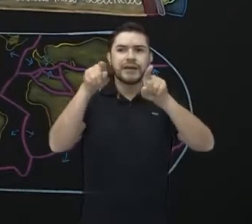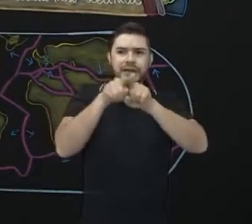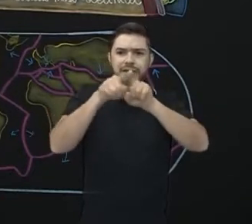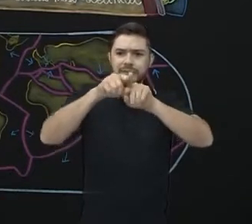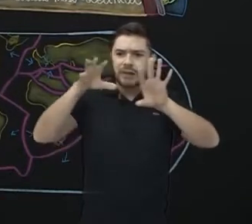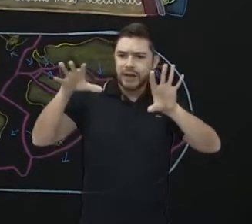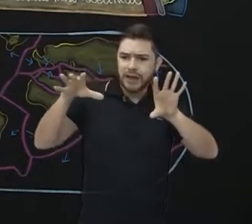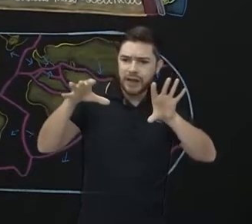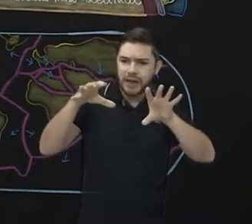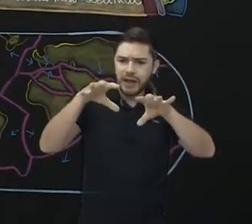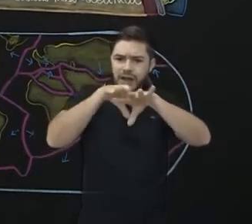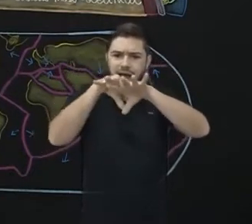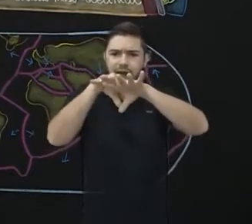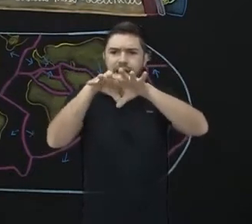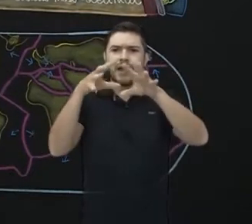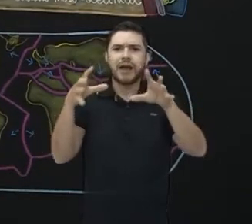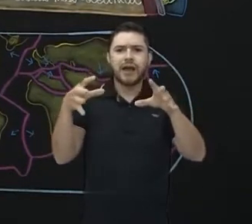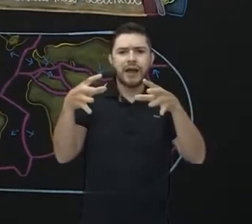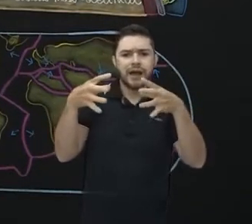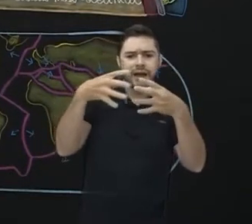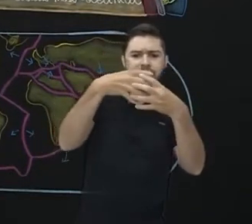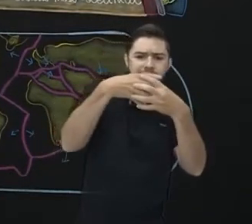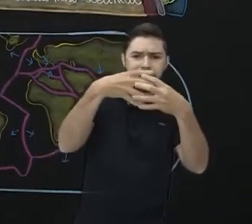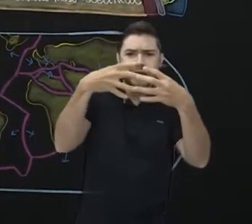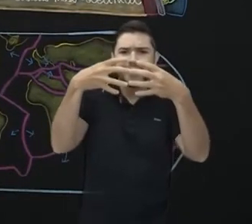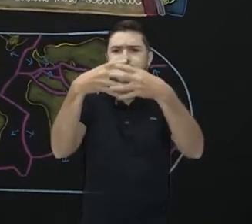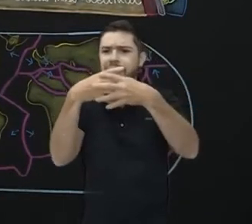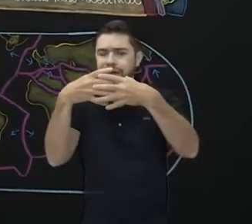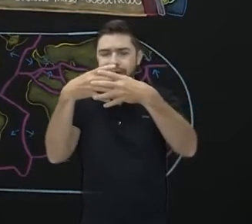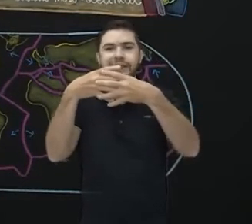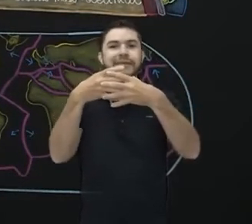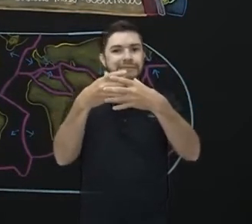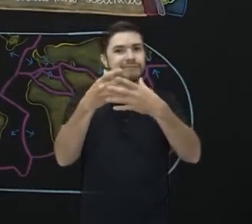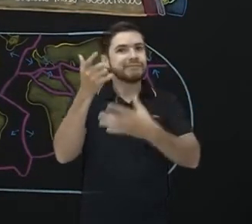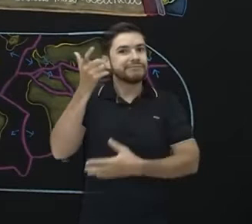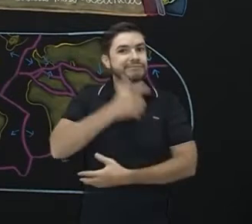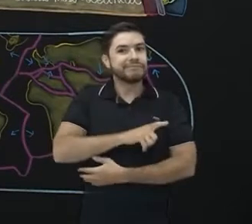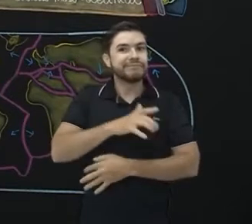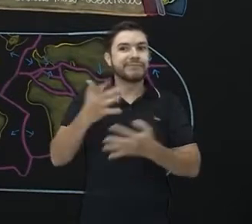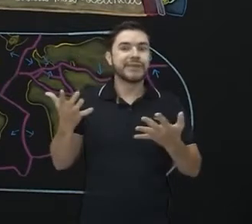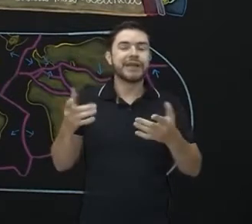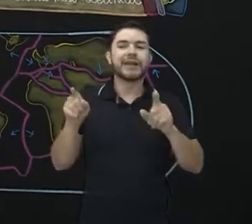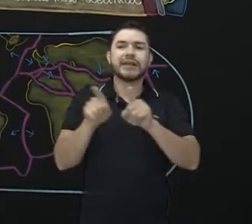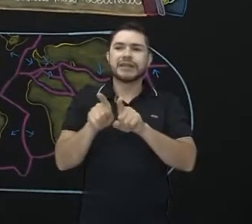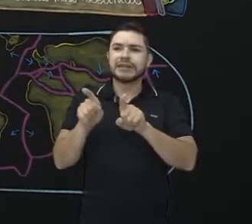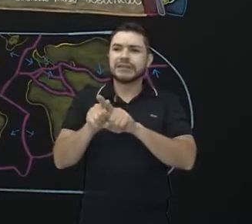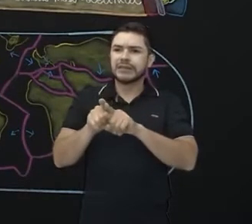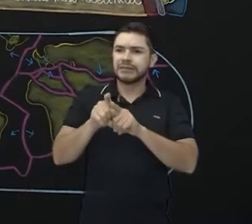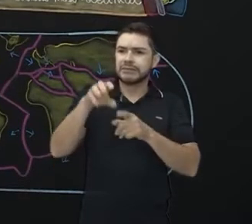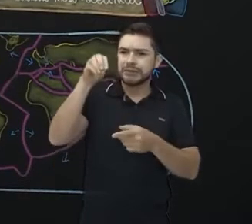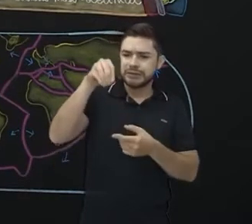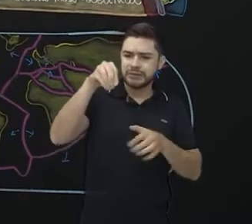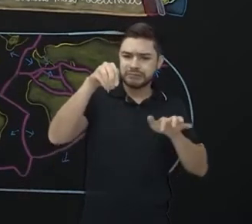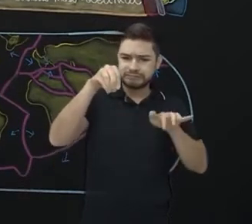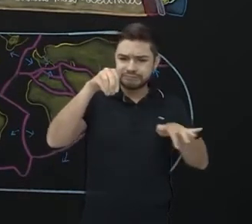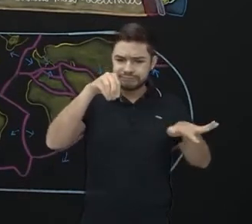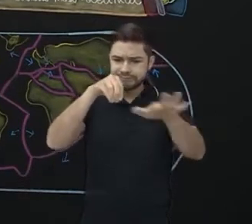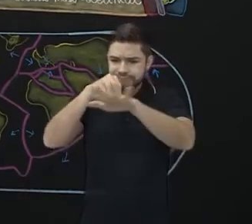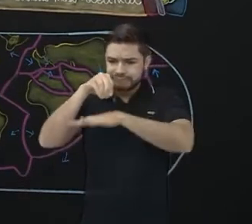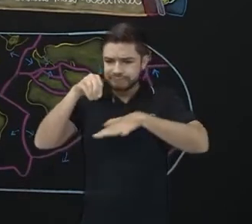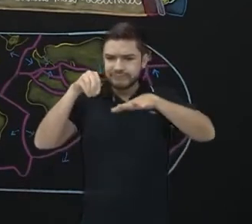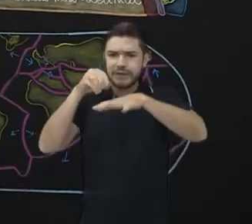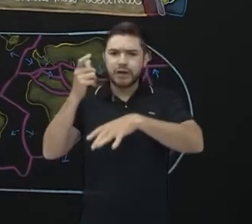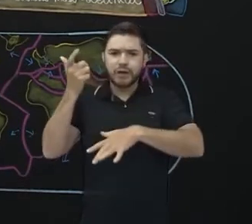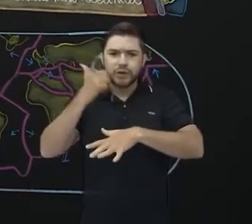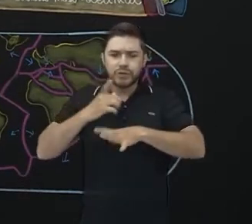com o litoral da Namíbia, que a Papua Nova Guiné, na Oceania, ela se encaixava com